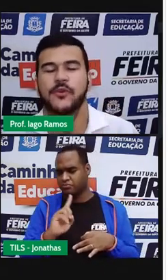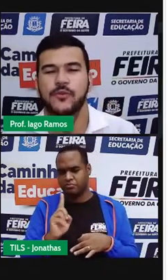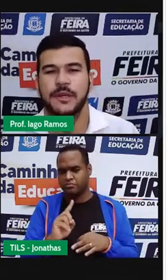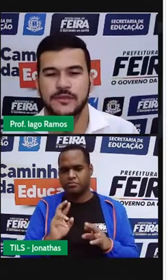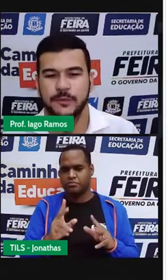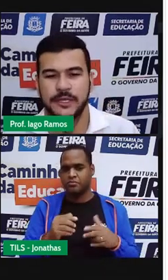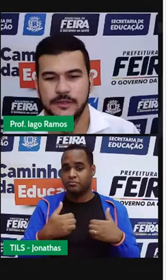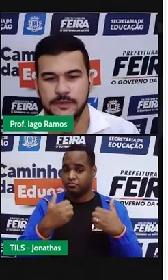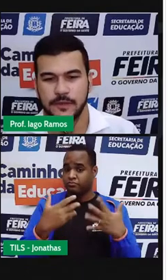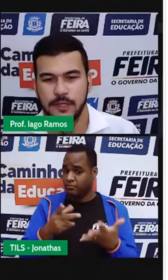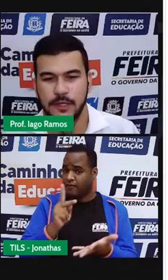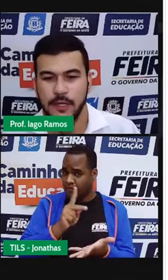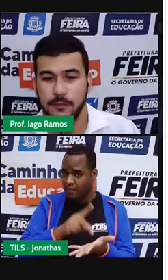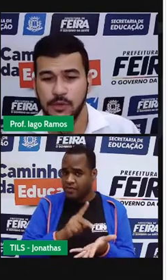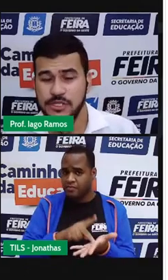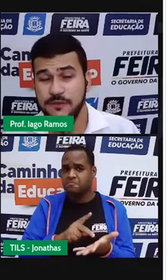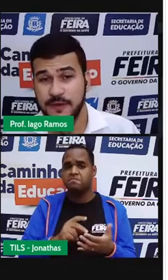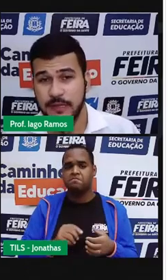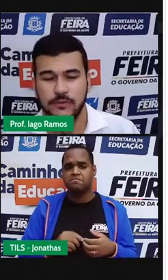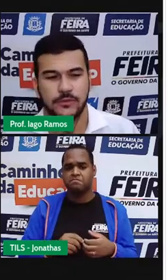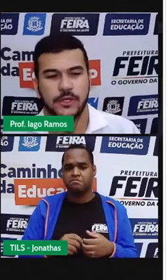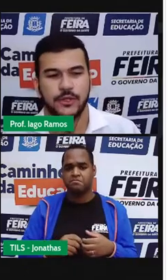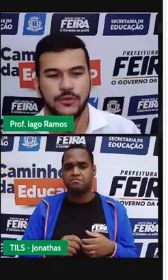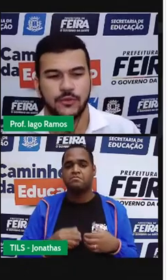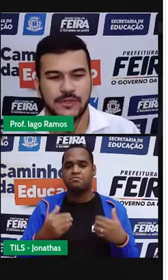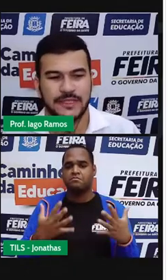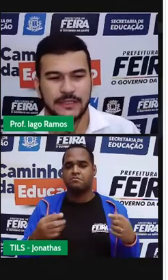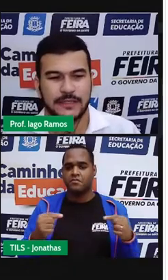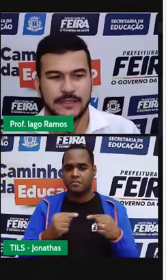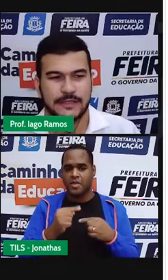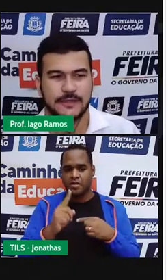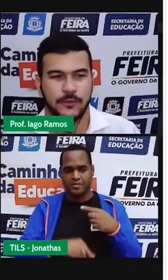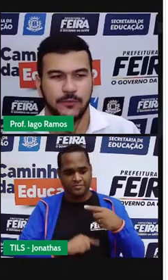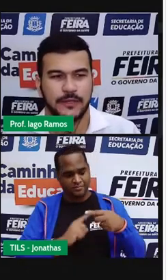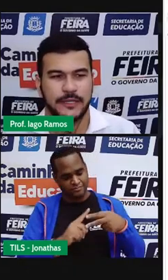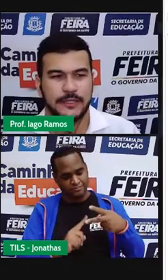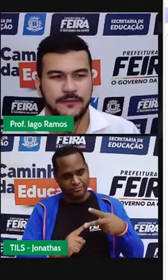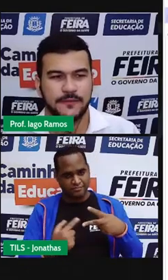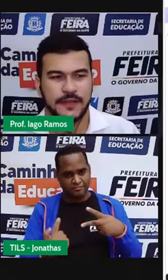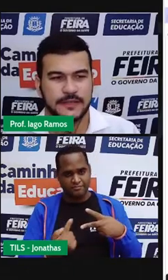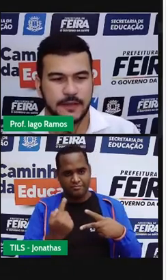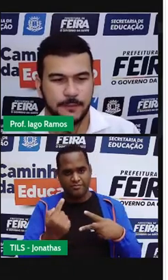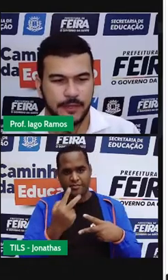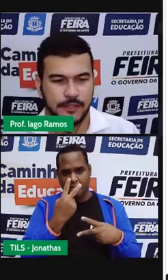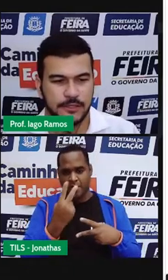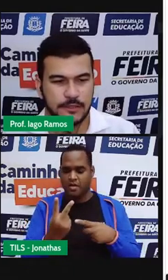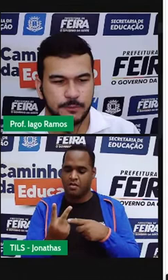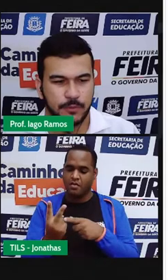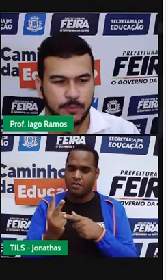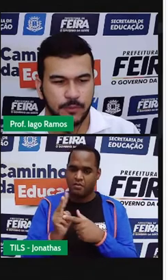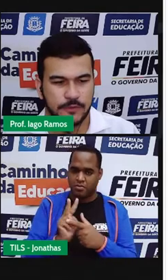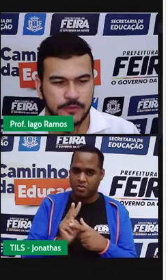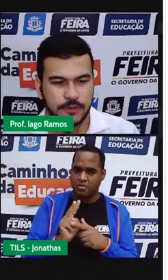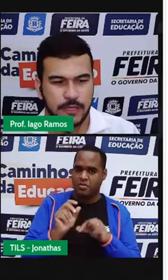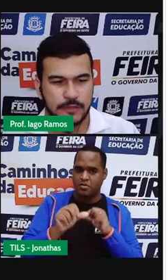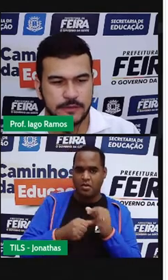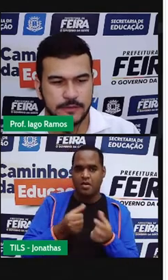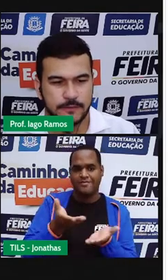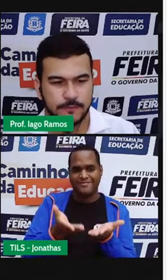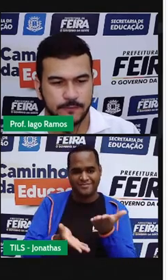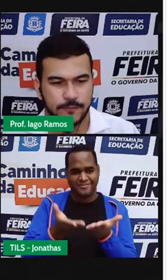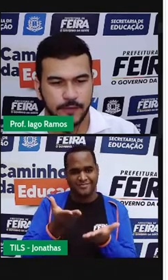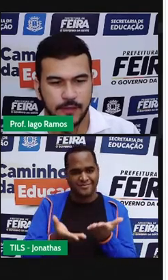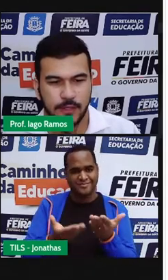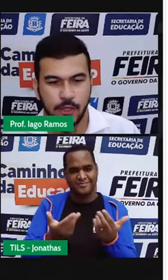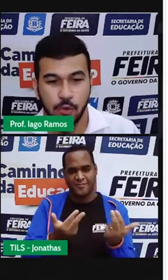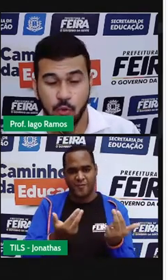daqui a pouco eu comento sobre isso. Pois de fato, duas grandezas são inversamente proporcionais